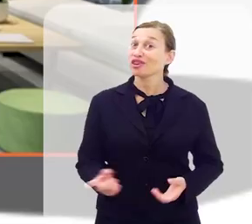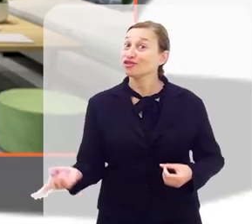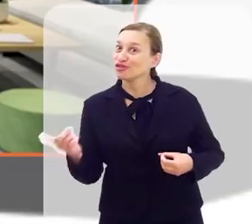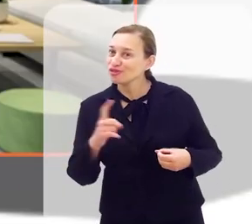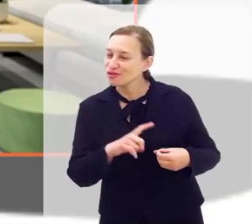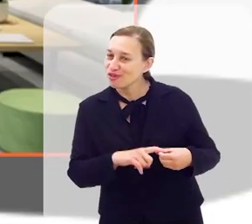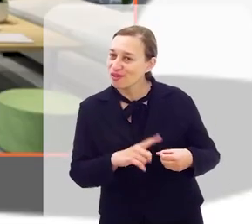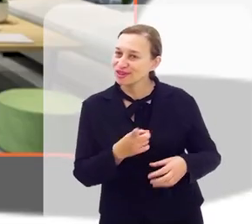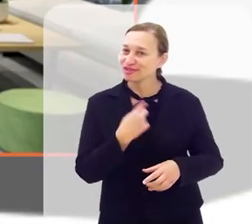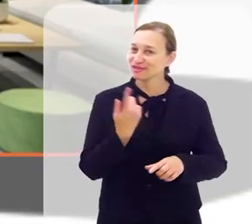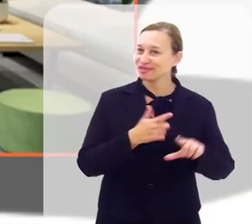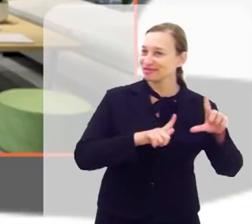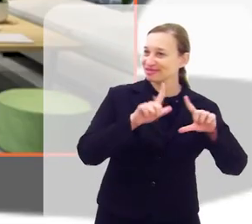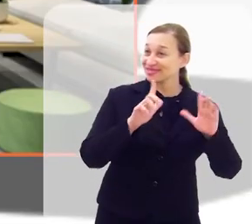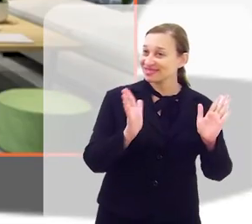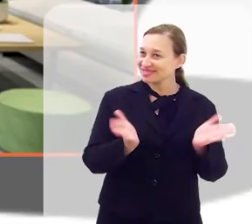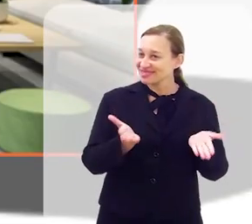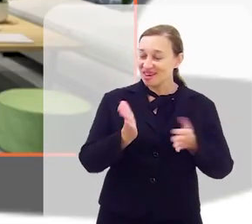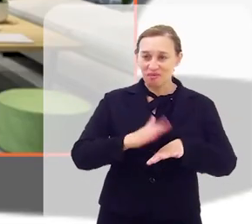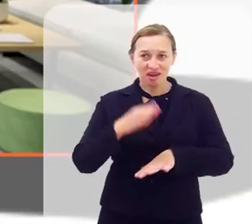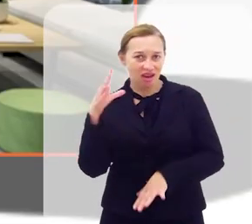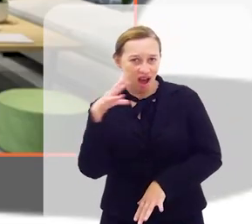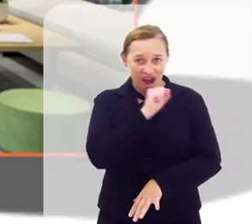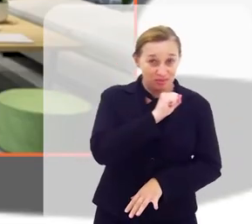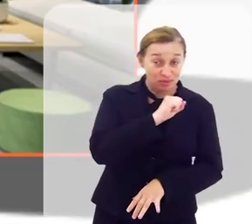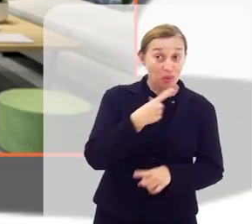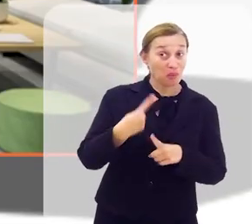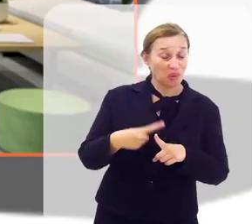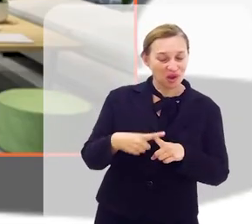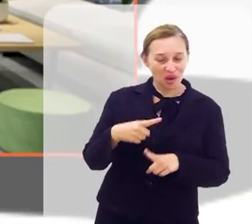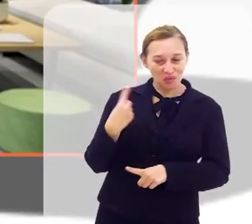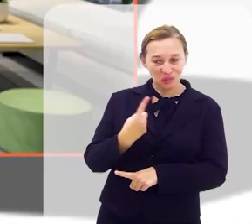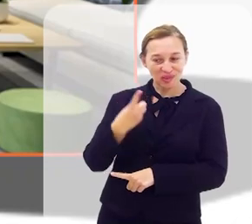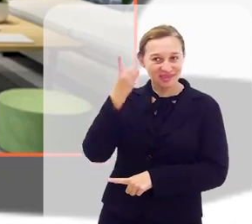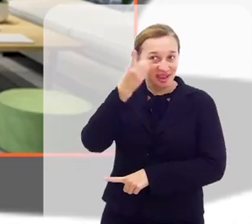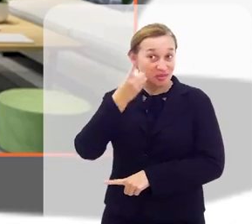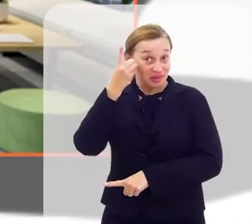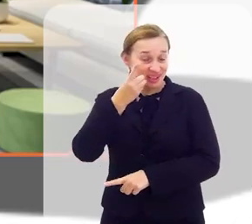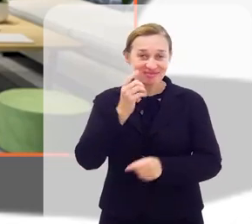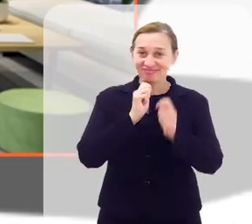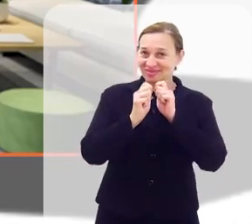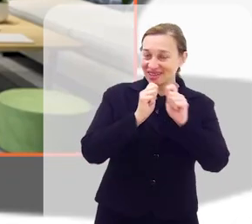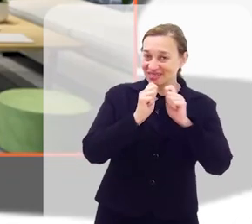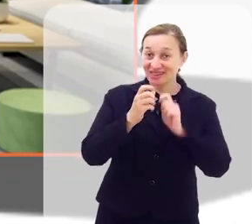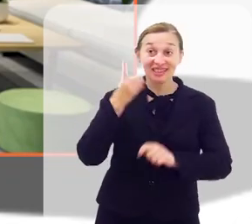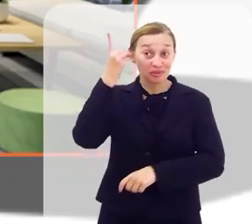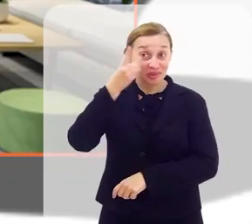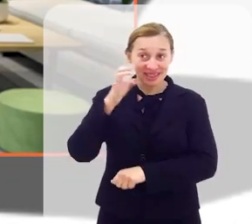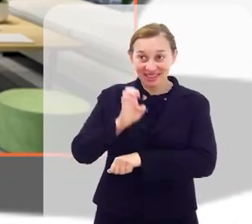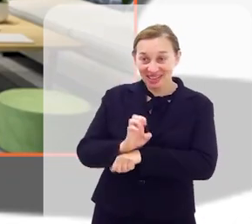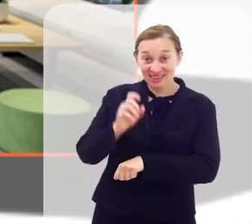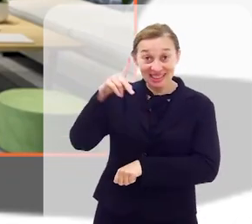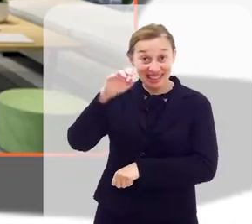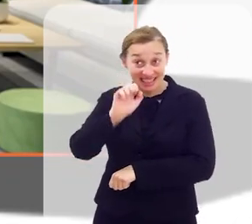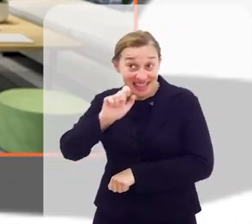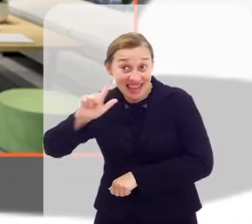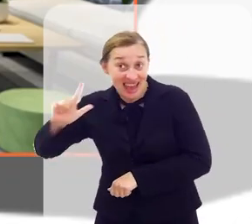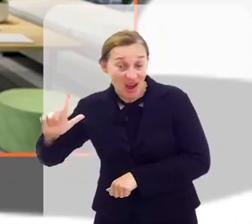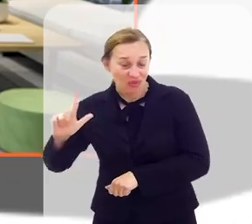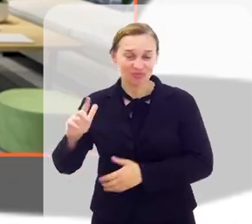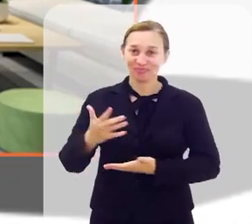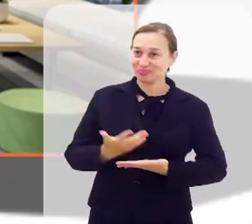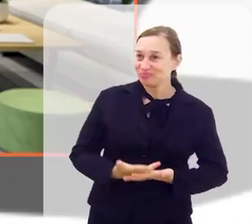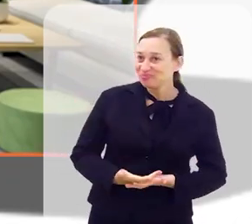De volta com o nosso programa de hoje, mais rápido ainda, porque o nosso deputado, estamos entrevistando o deputado estadual Daniel